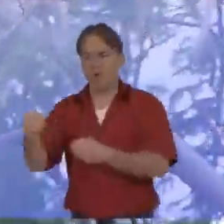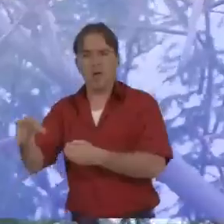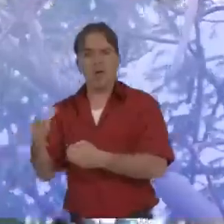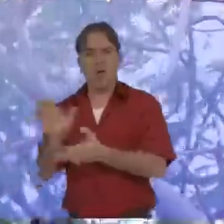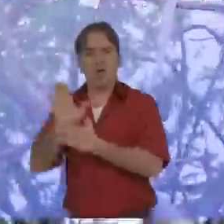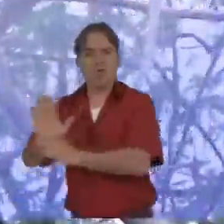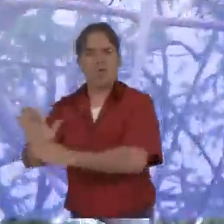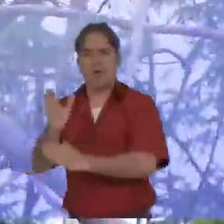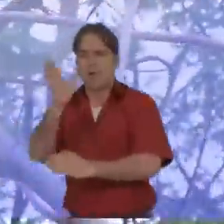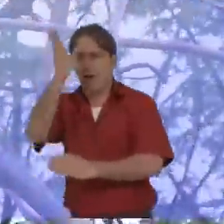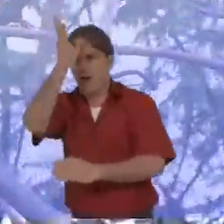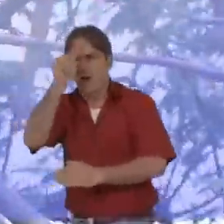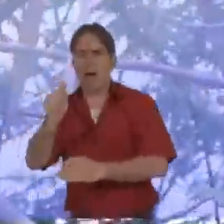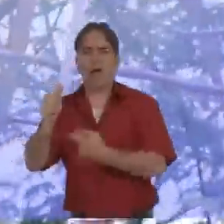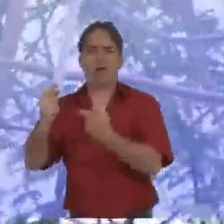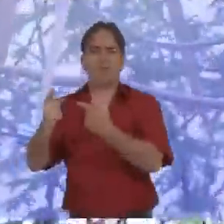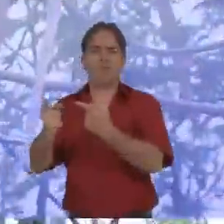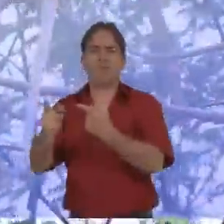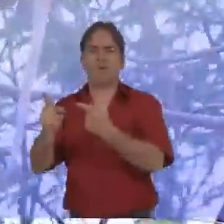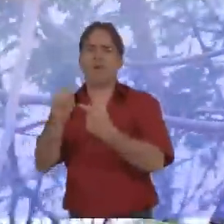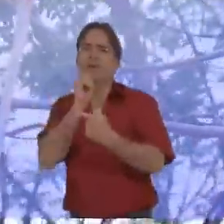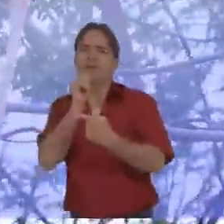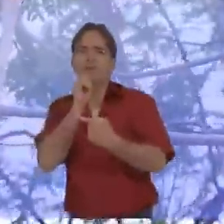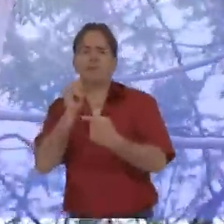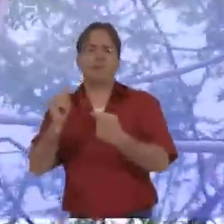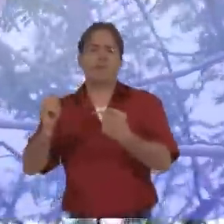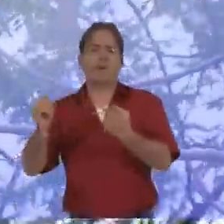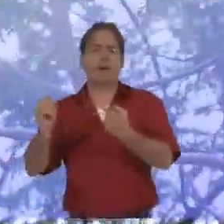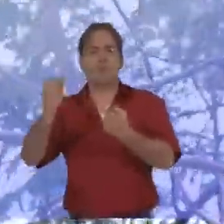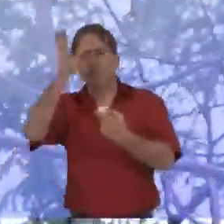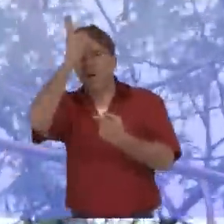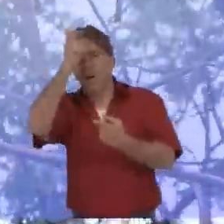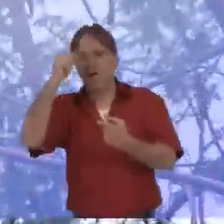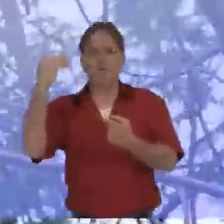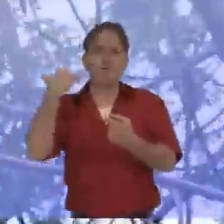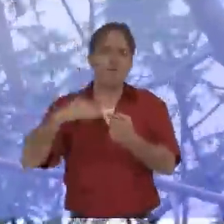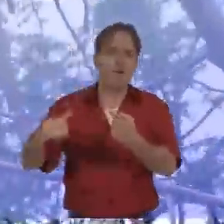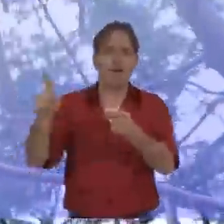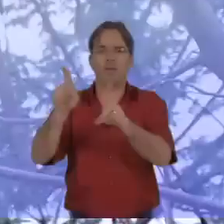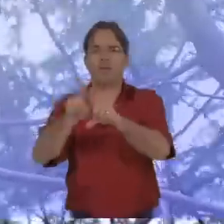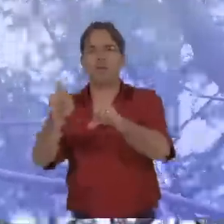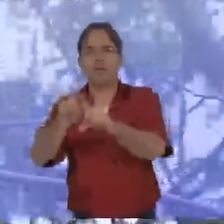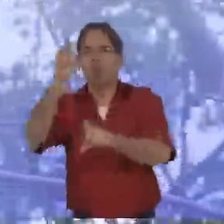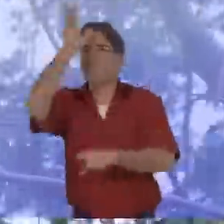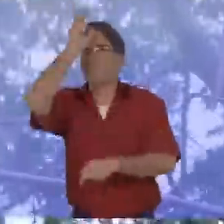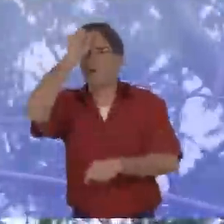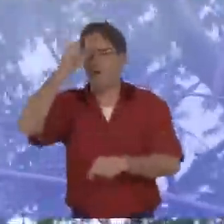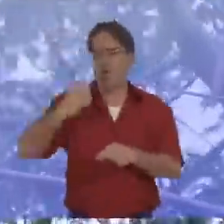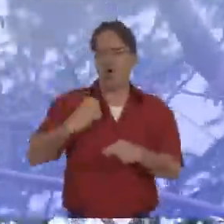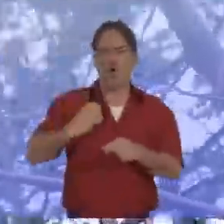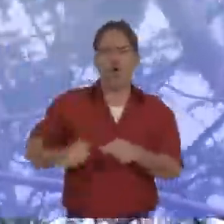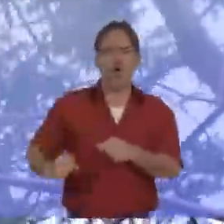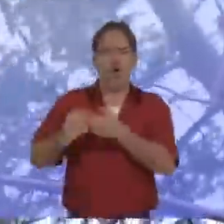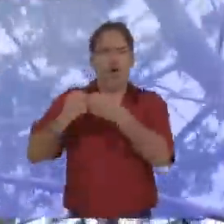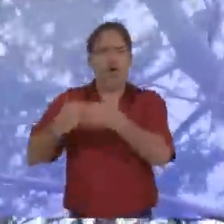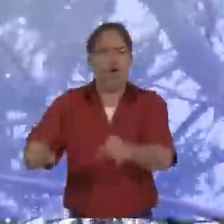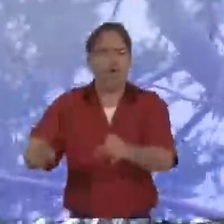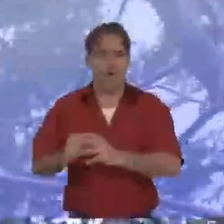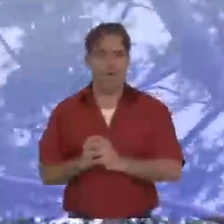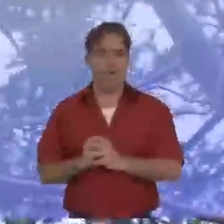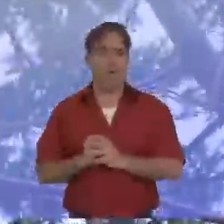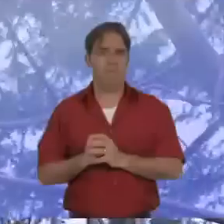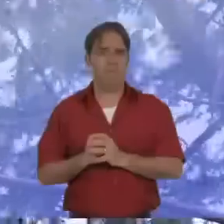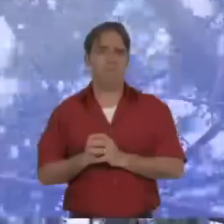e a gente tem feito trabalhos mais intensivamente com essa espécie, tanto frangos de corte, galinhas de postura. Tem alguns